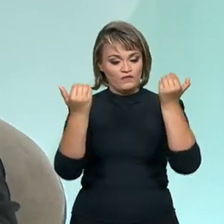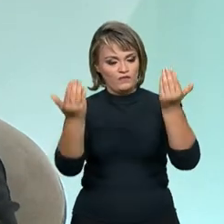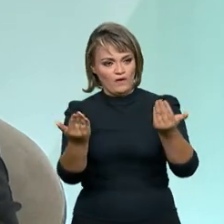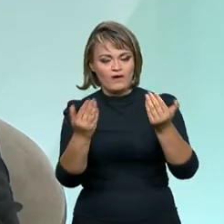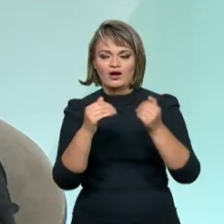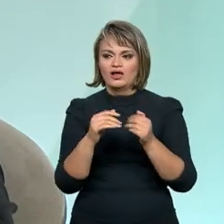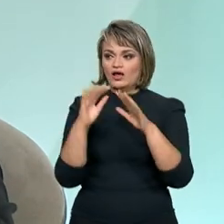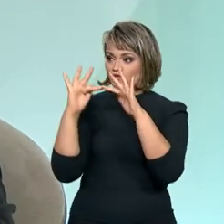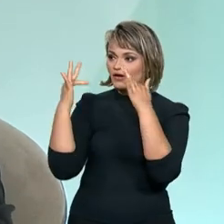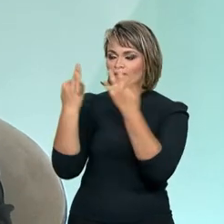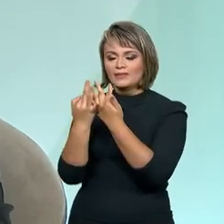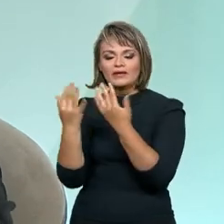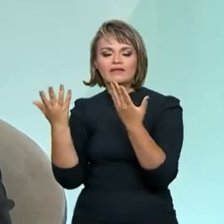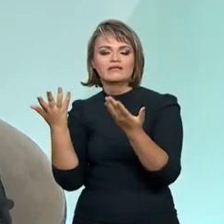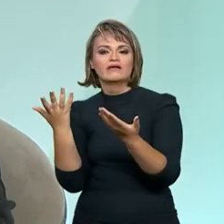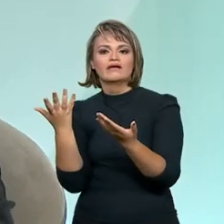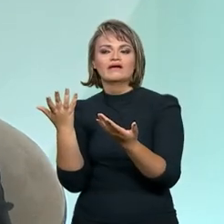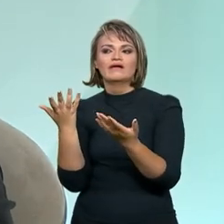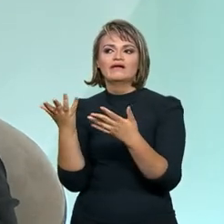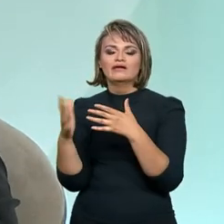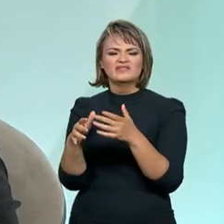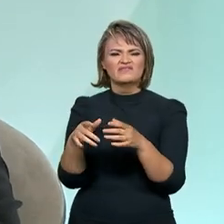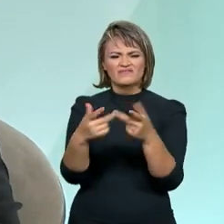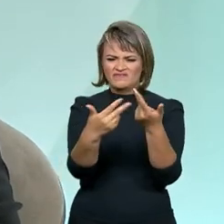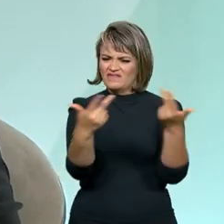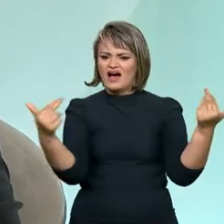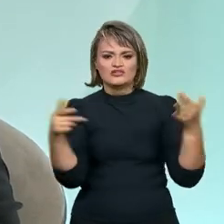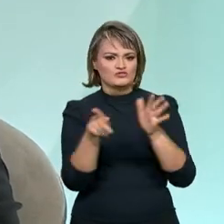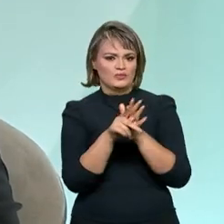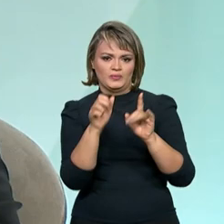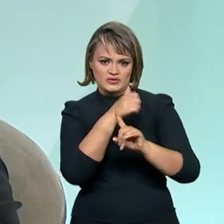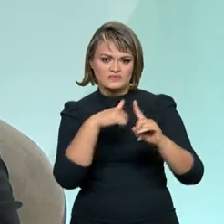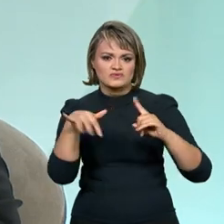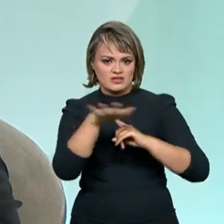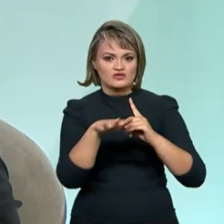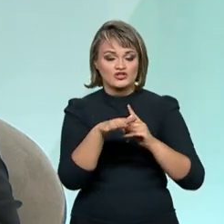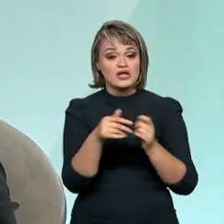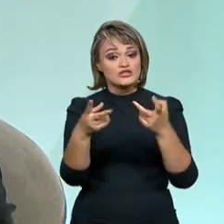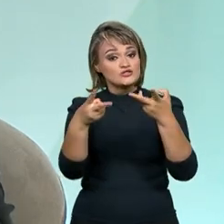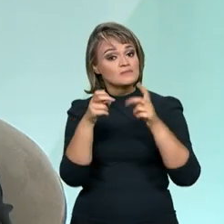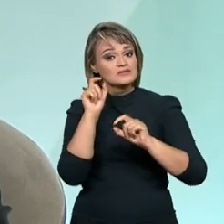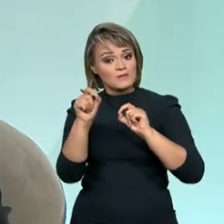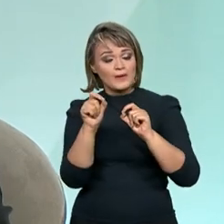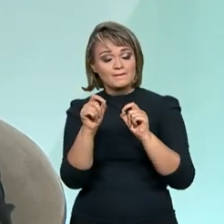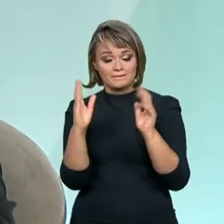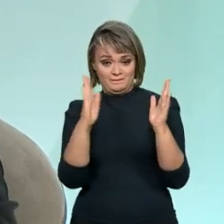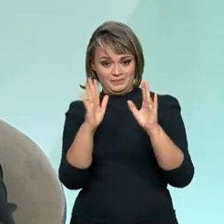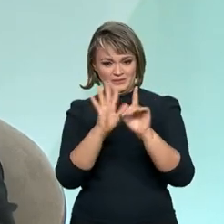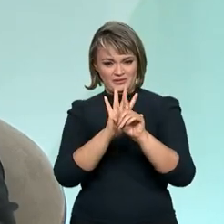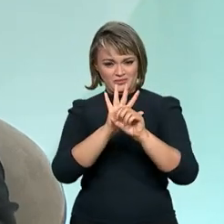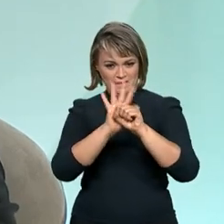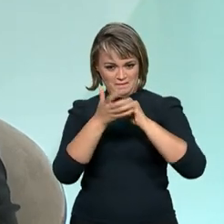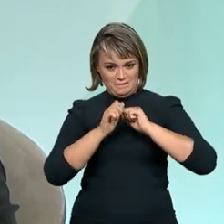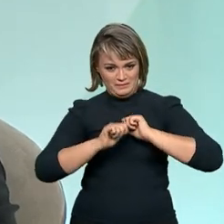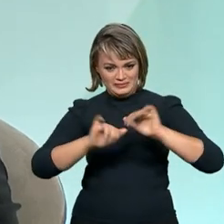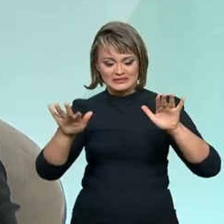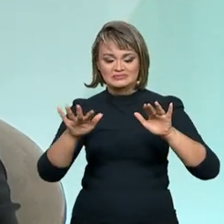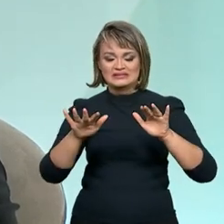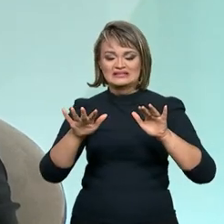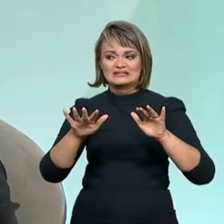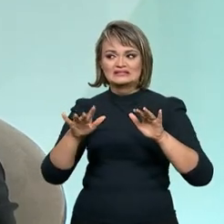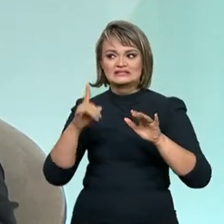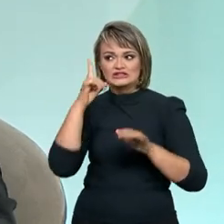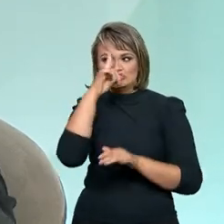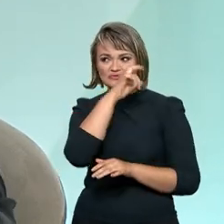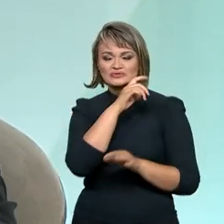familiar, de vários campos da sociedade. O que nós vimos foi que a pandemia, ela acirrou algumas